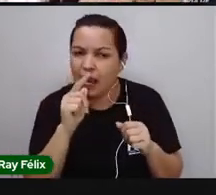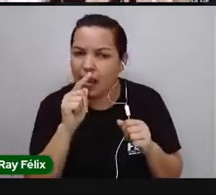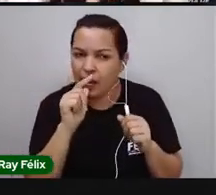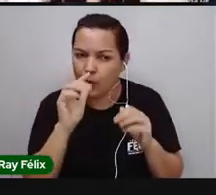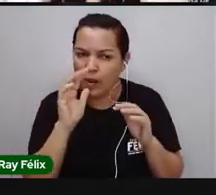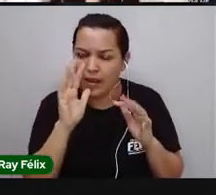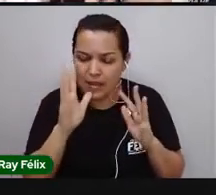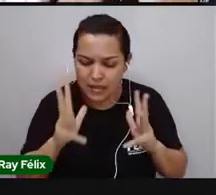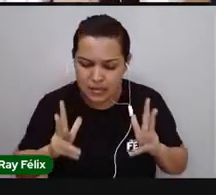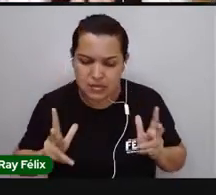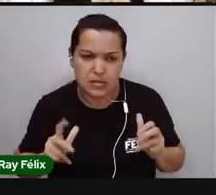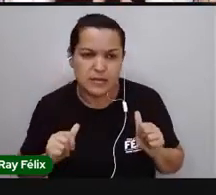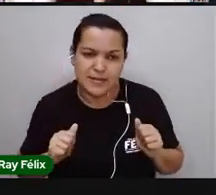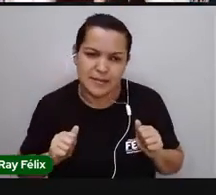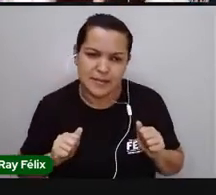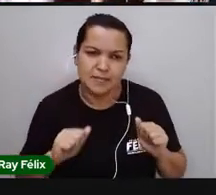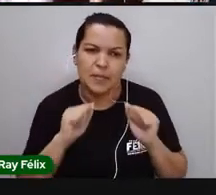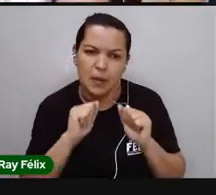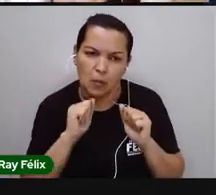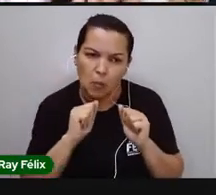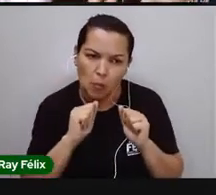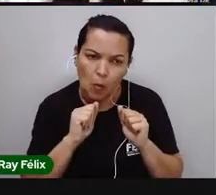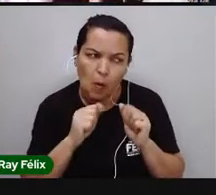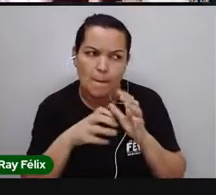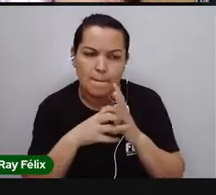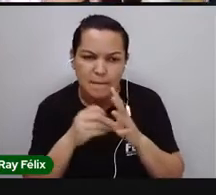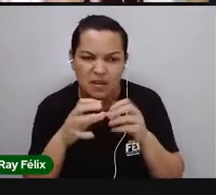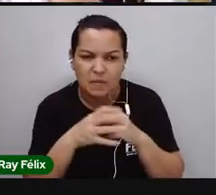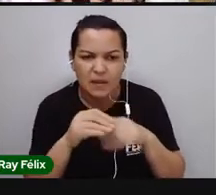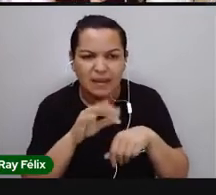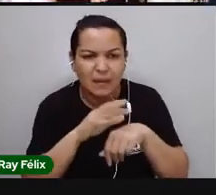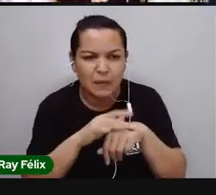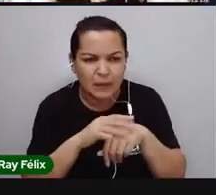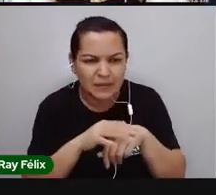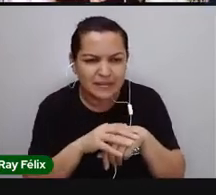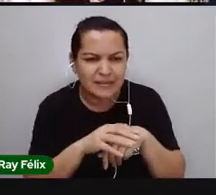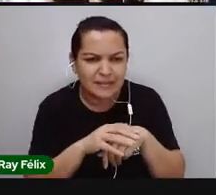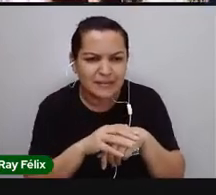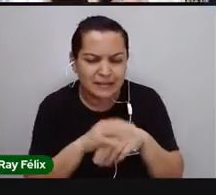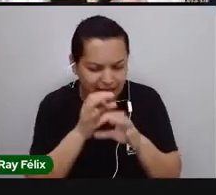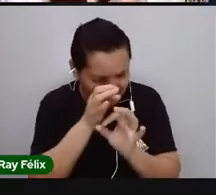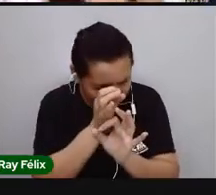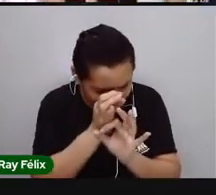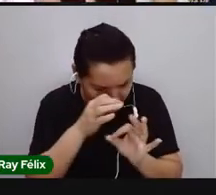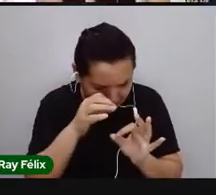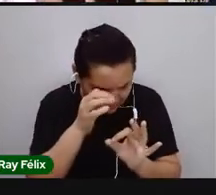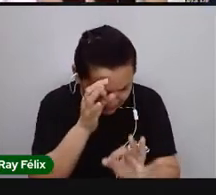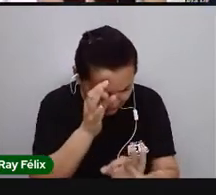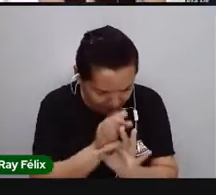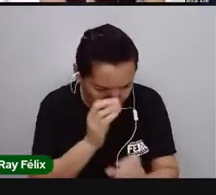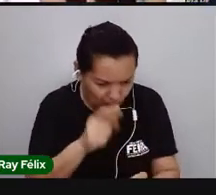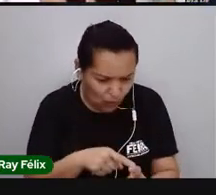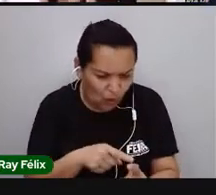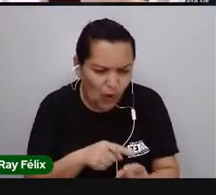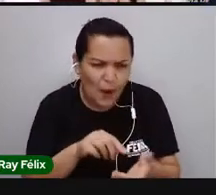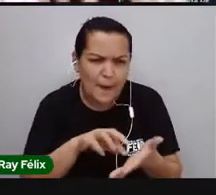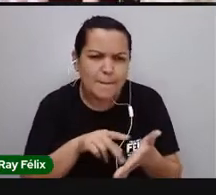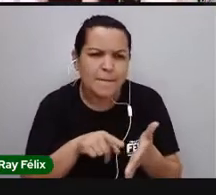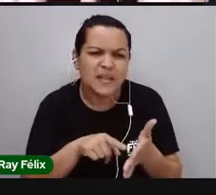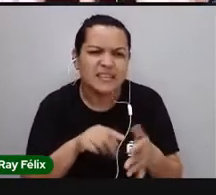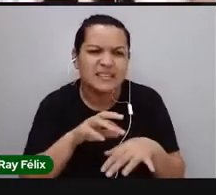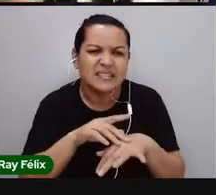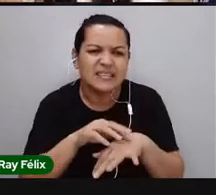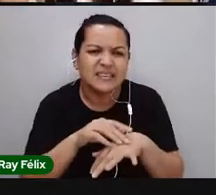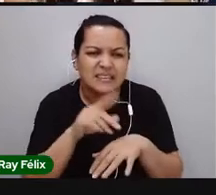existam bactérias, fungos, leveduras, micro-organismos, que, olho nu, a gente